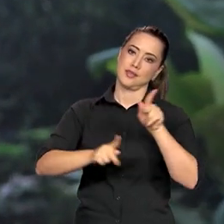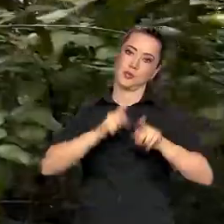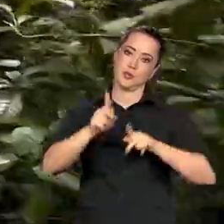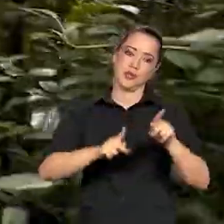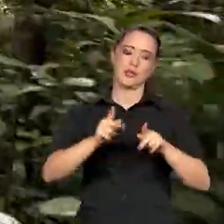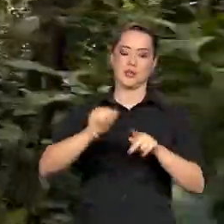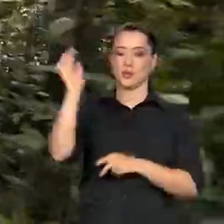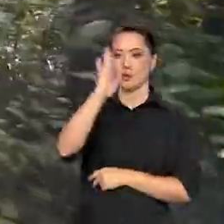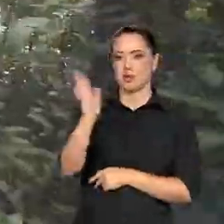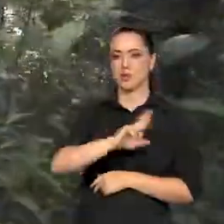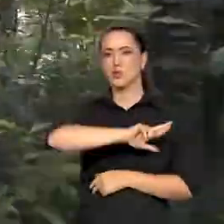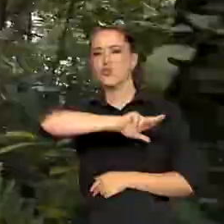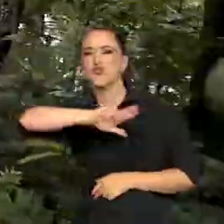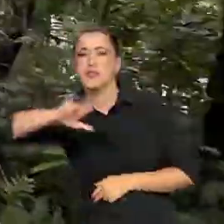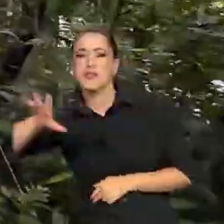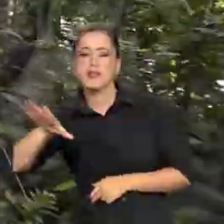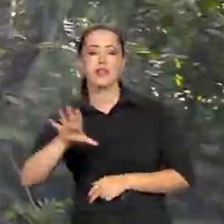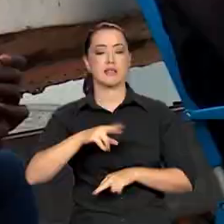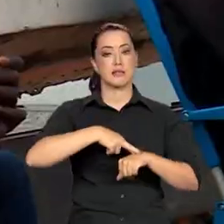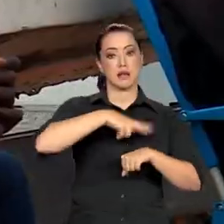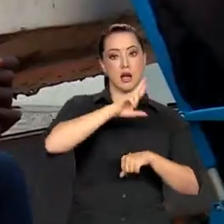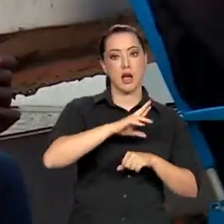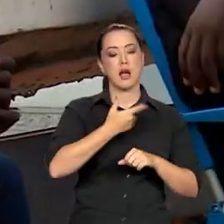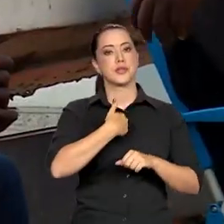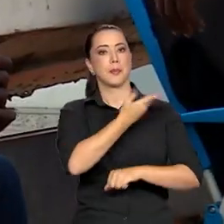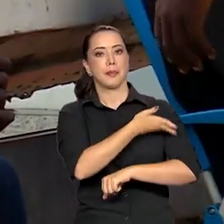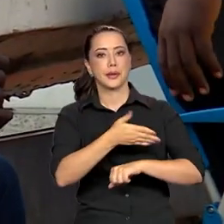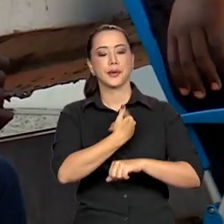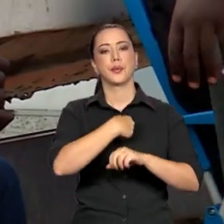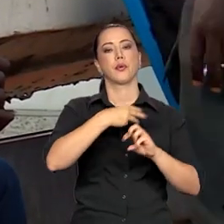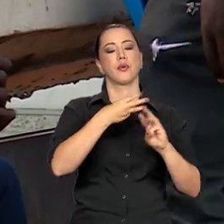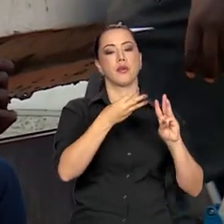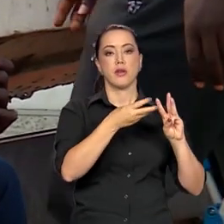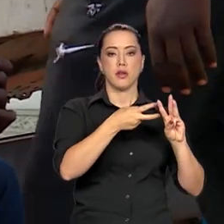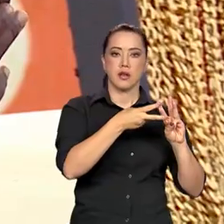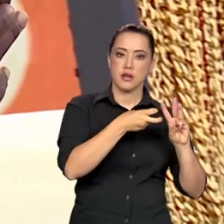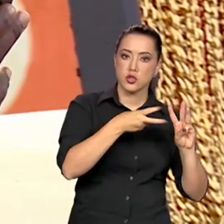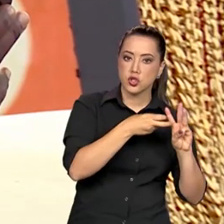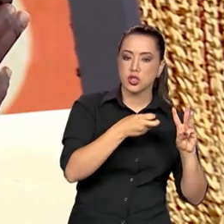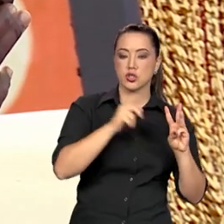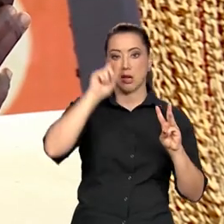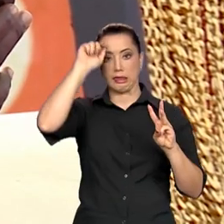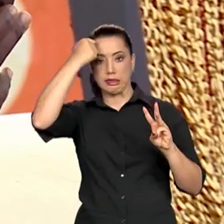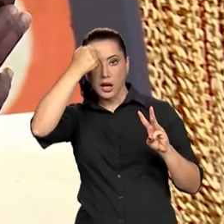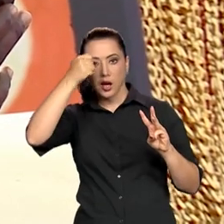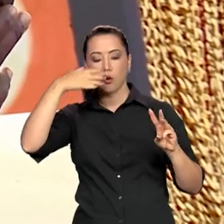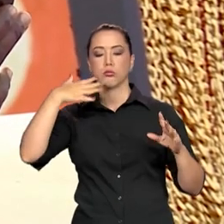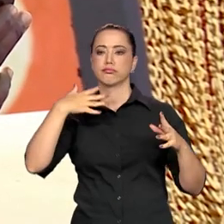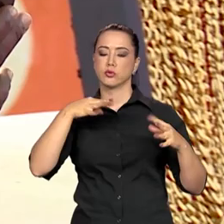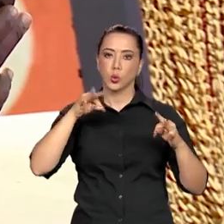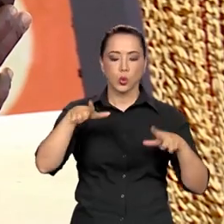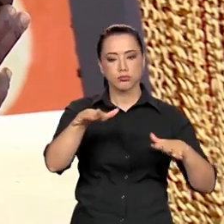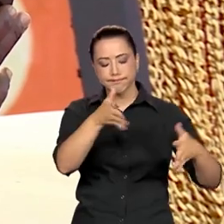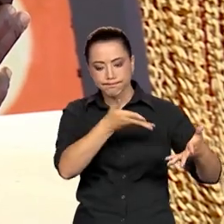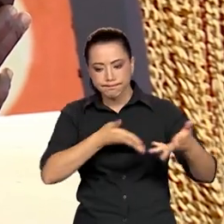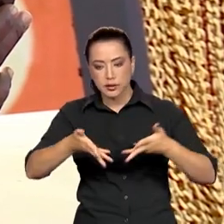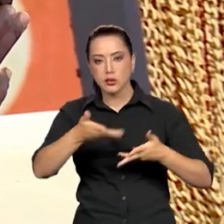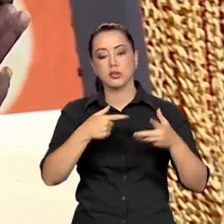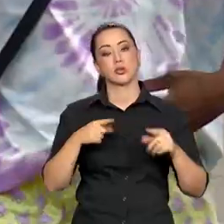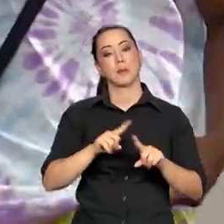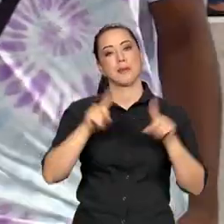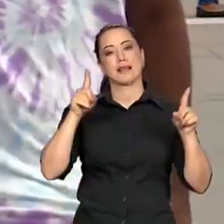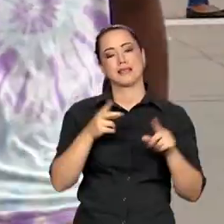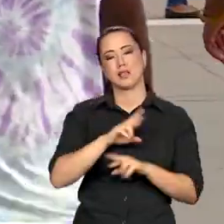humanos dos mais diversos que misturam traços de brancos, indígenas e negros. Mas esta diversidade cultural não